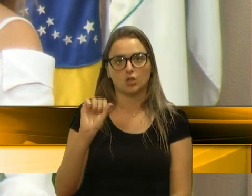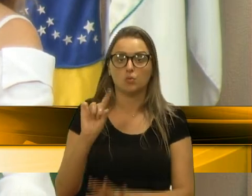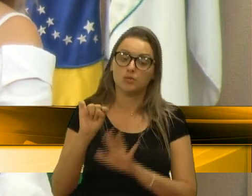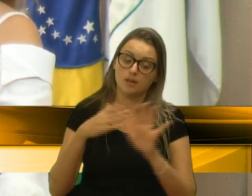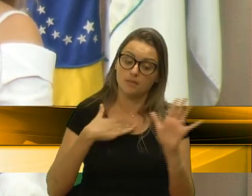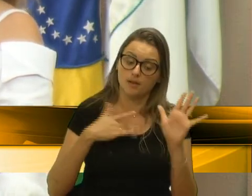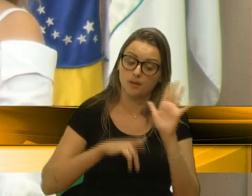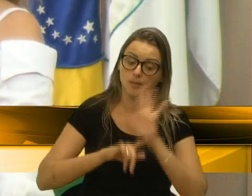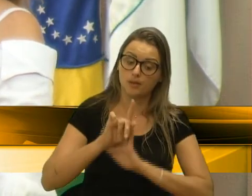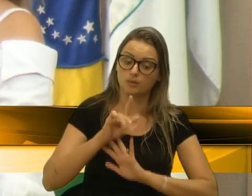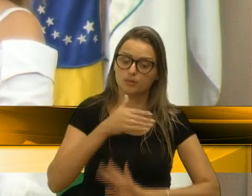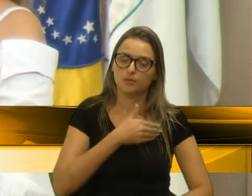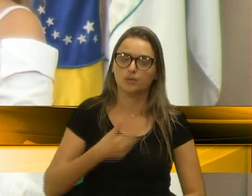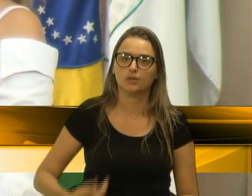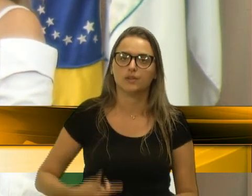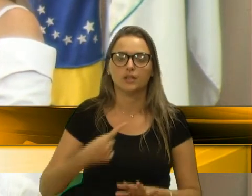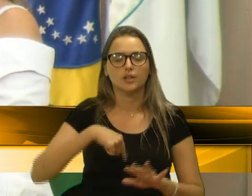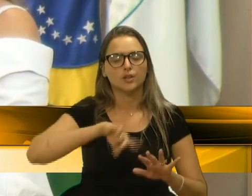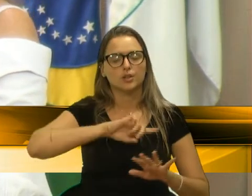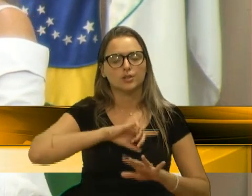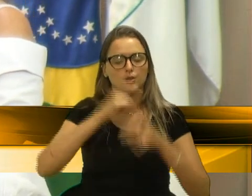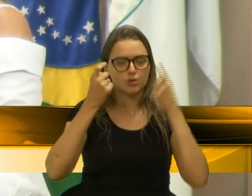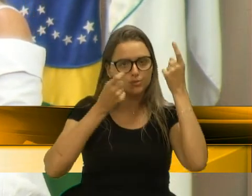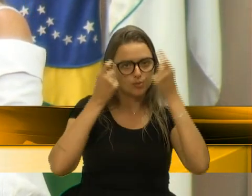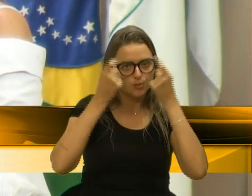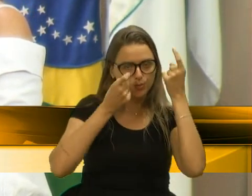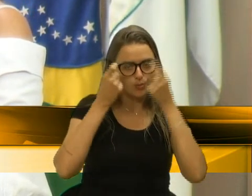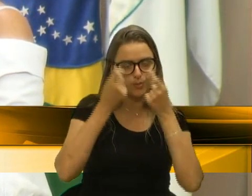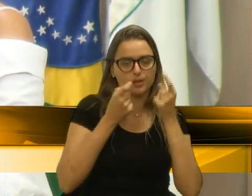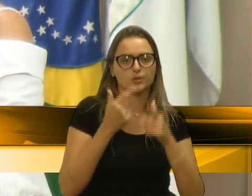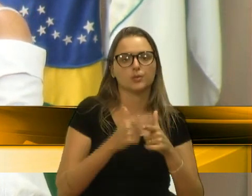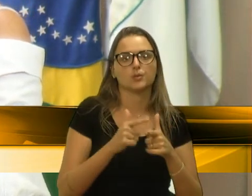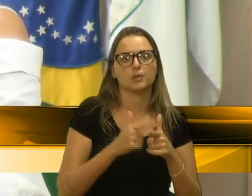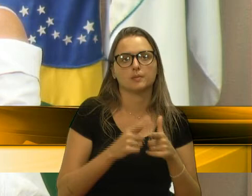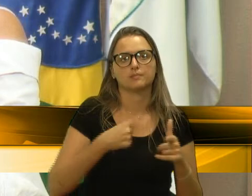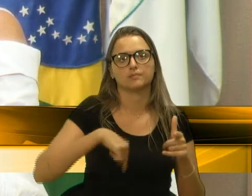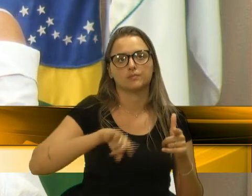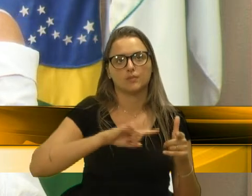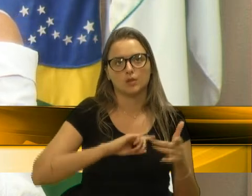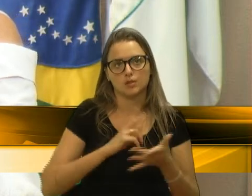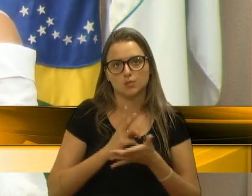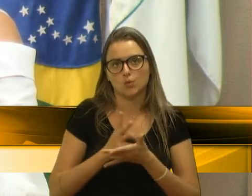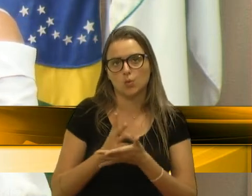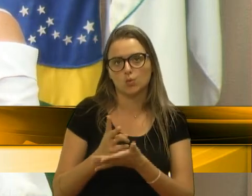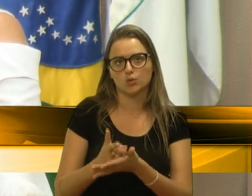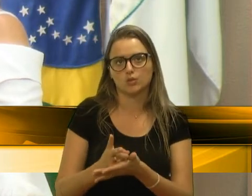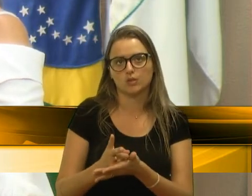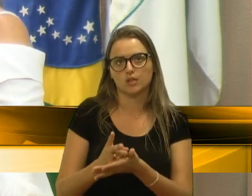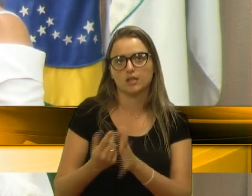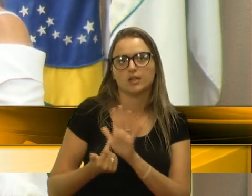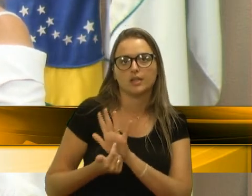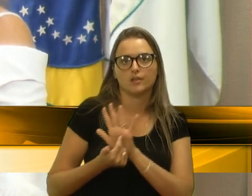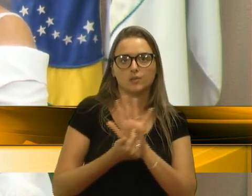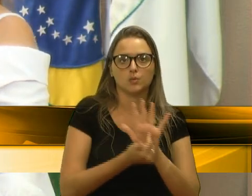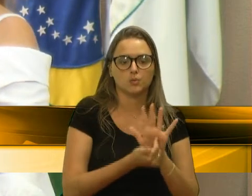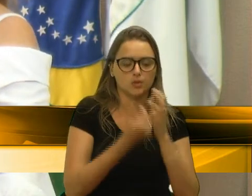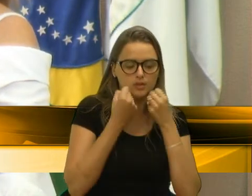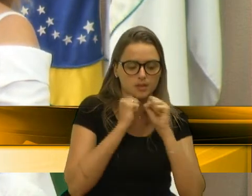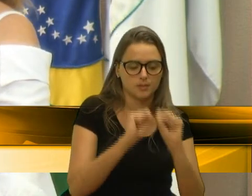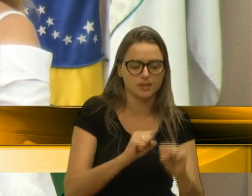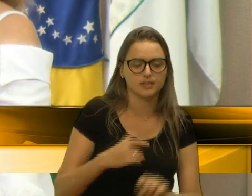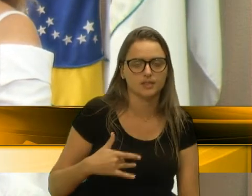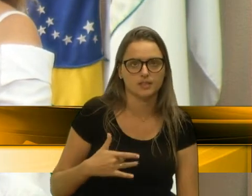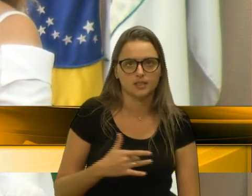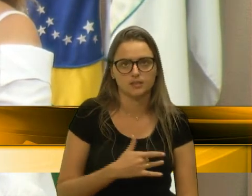Estamos bastante preocupados com essa situação. Vamos levar isso, então, à Secretaria de Saúde